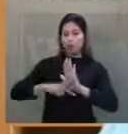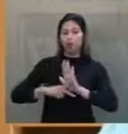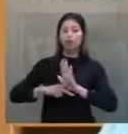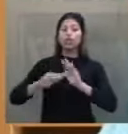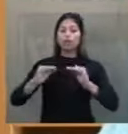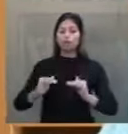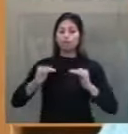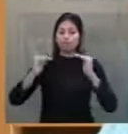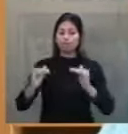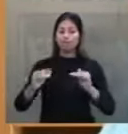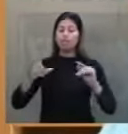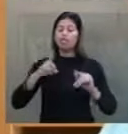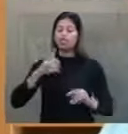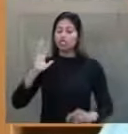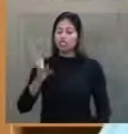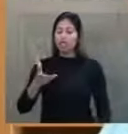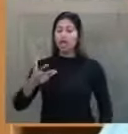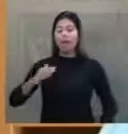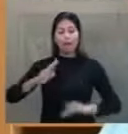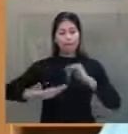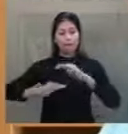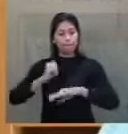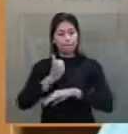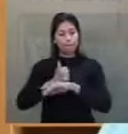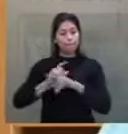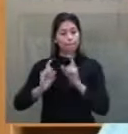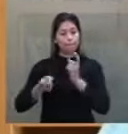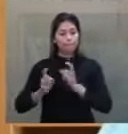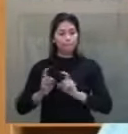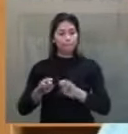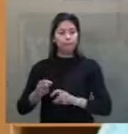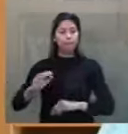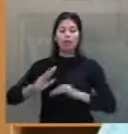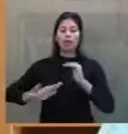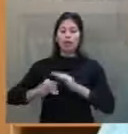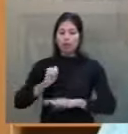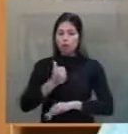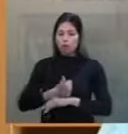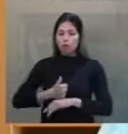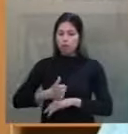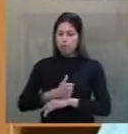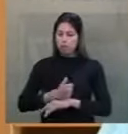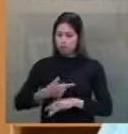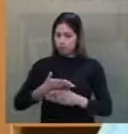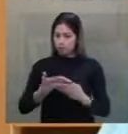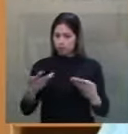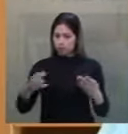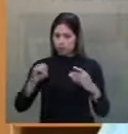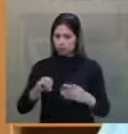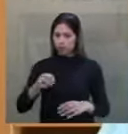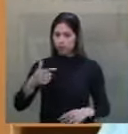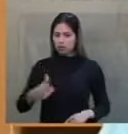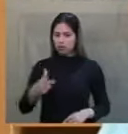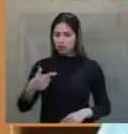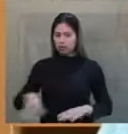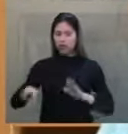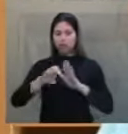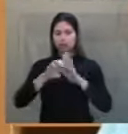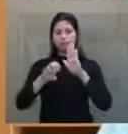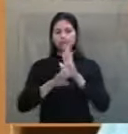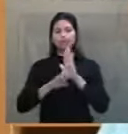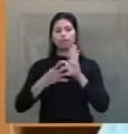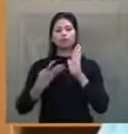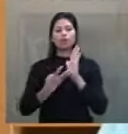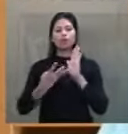que normatizam a profissão. Ademais, seu presidente, sem referir a emenda 4, ocorrerá prejuízo não